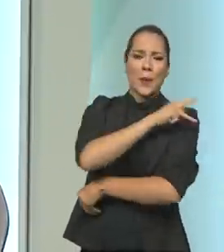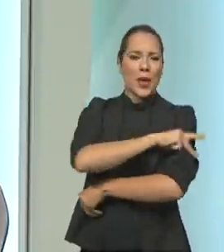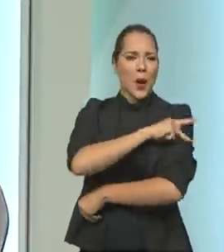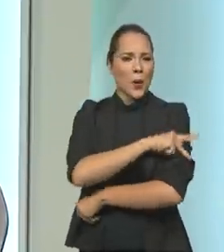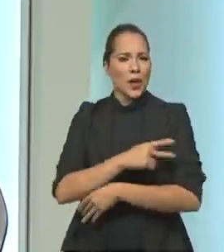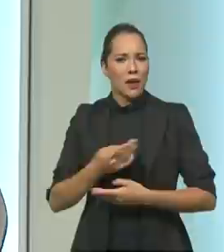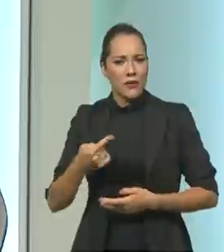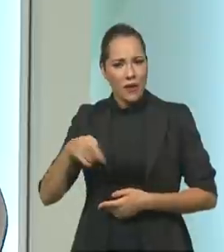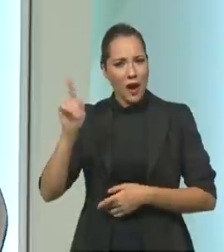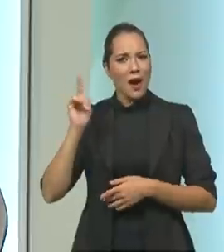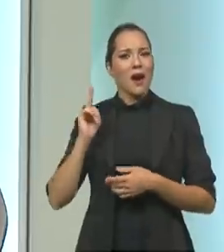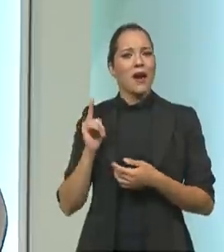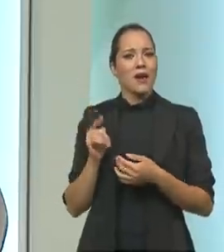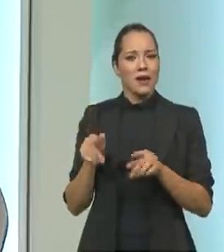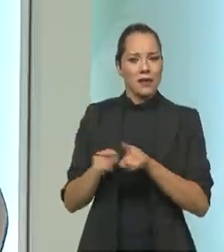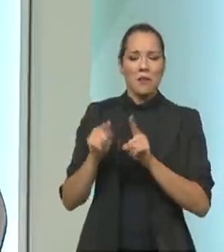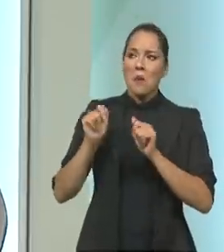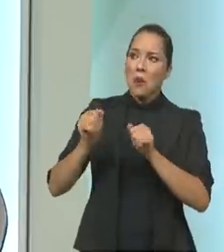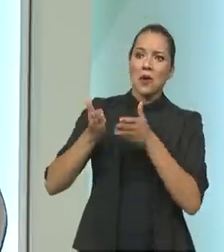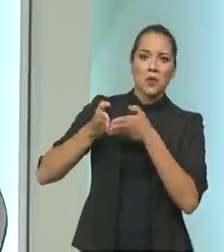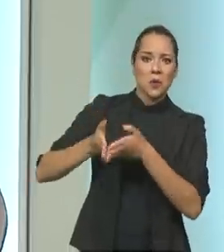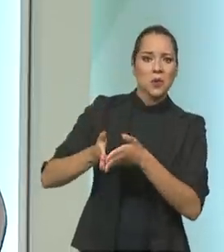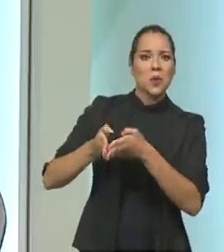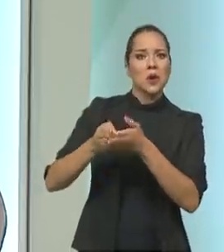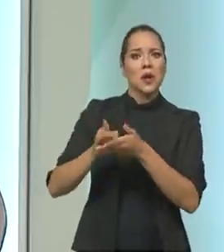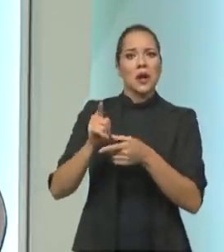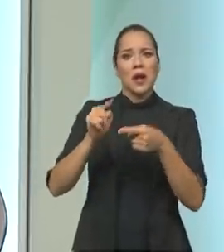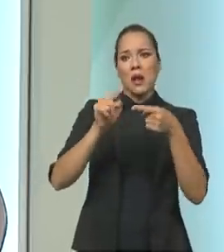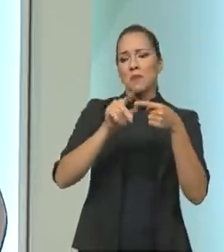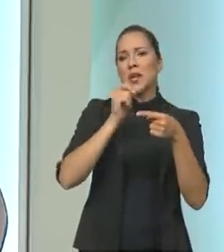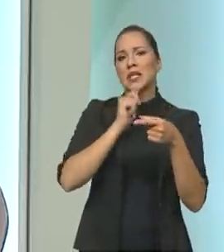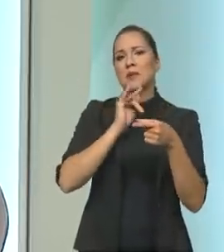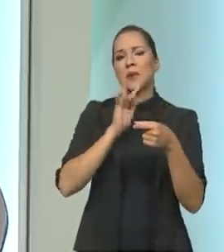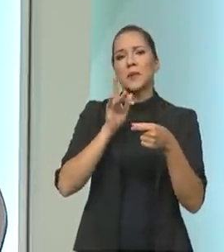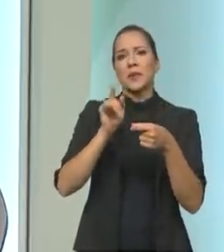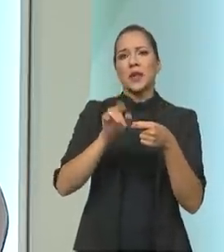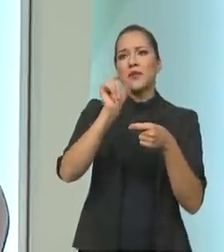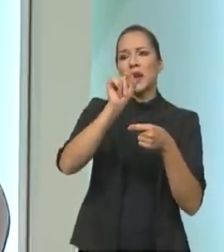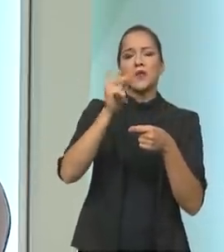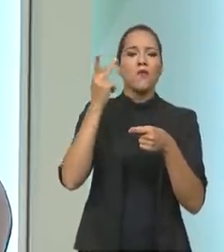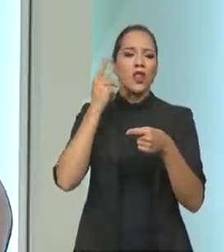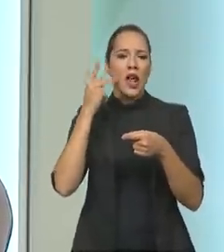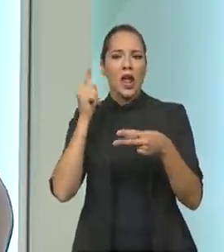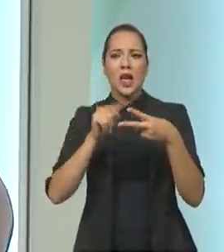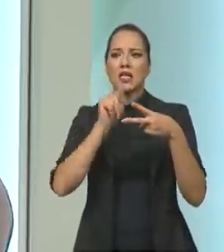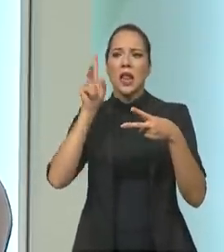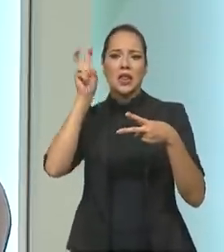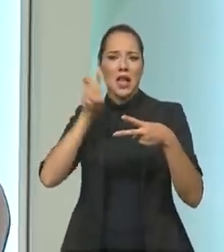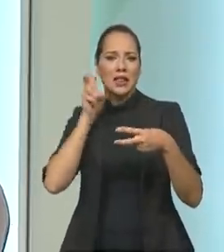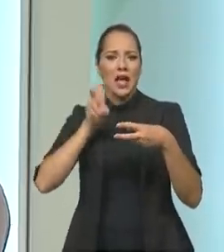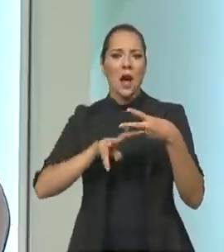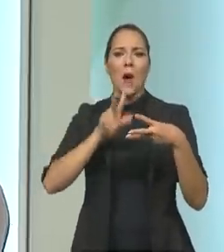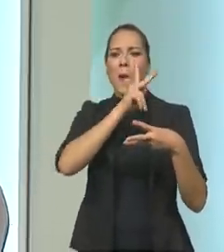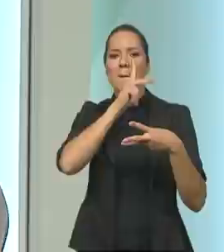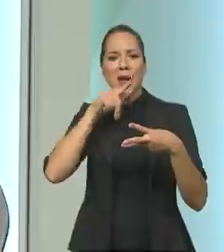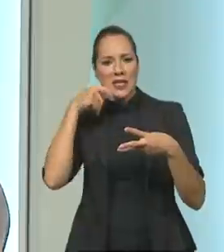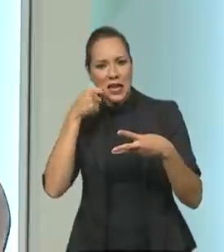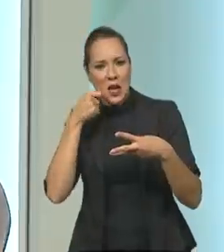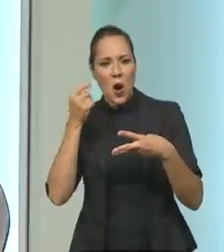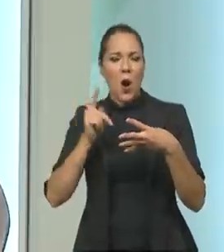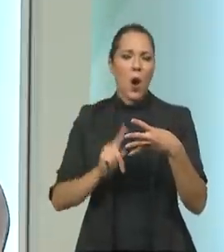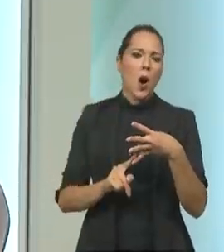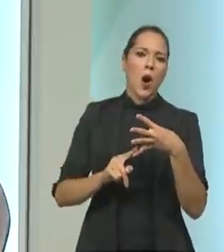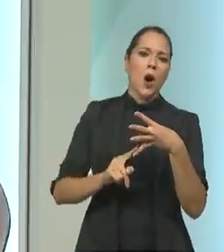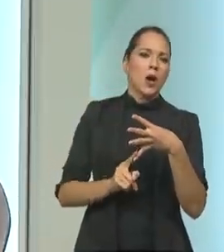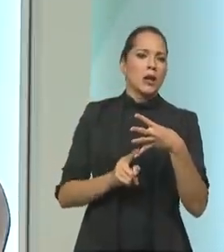pode ter cruzeiro ligando Fortaleza, Natal, Recife, João Pessoa, Maceió, Pará e Maragogi,